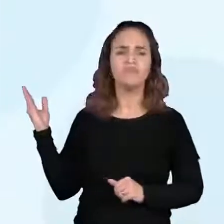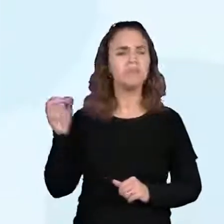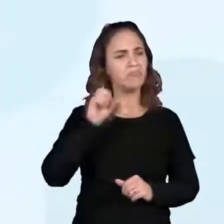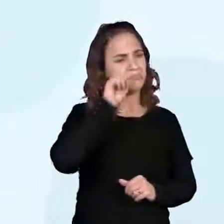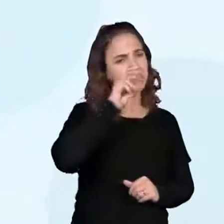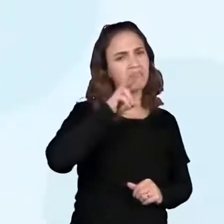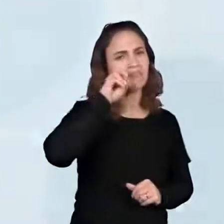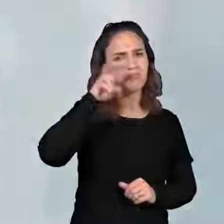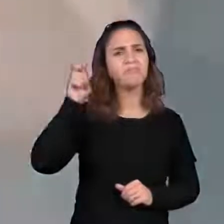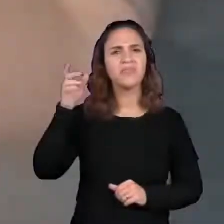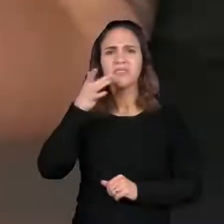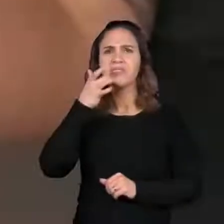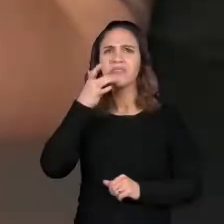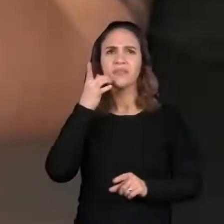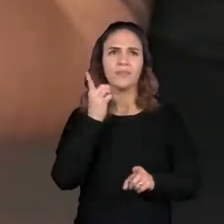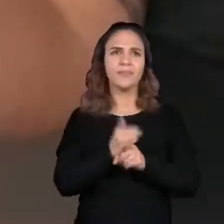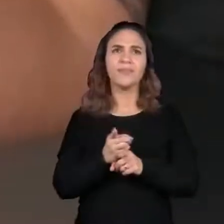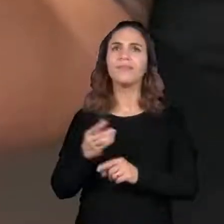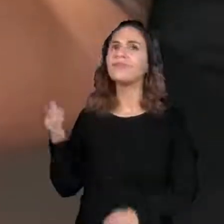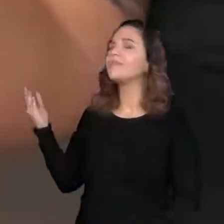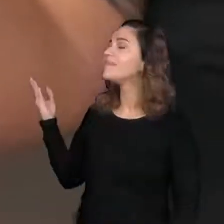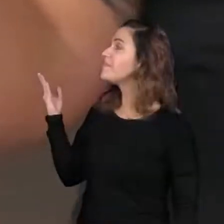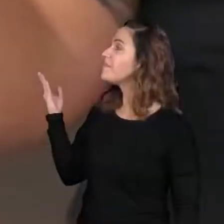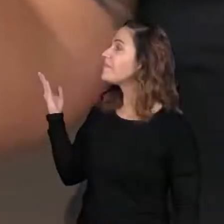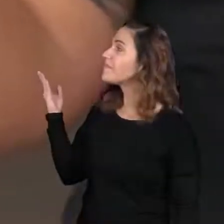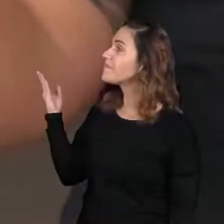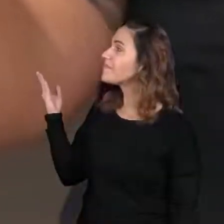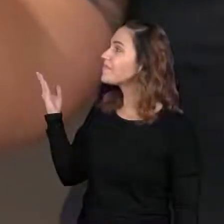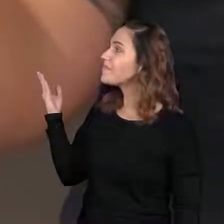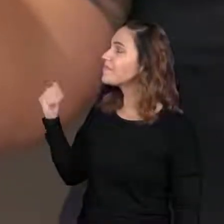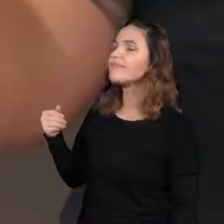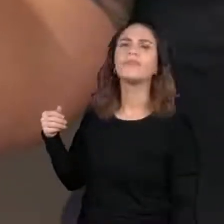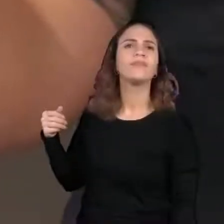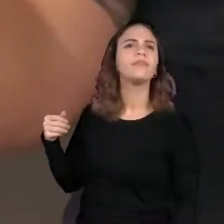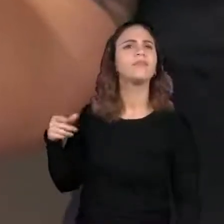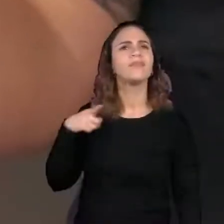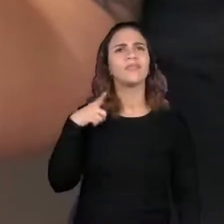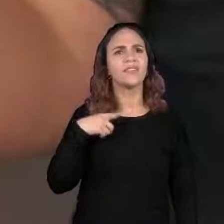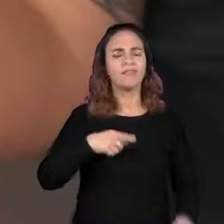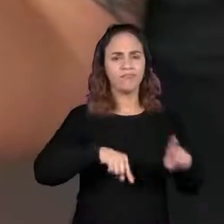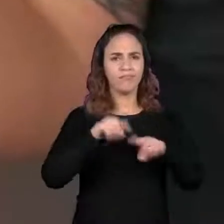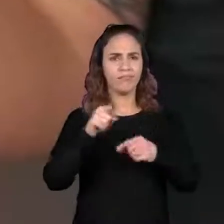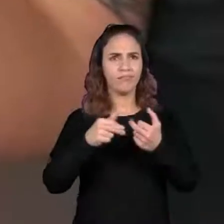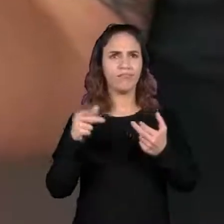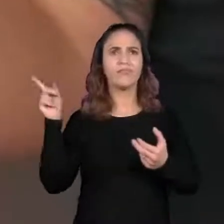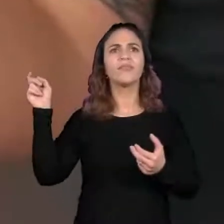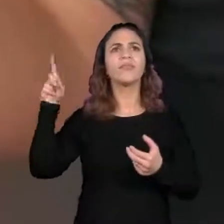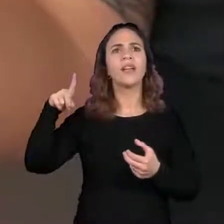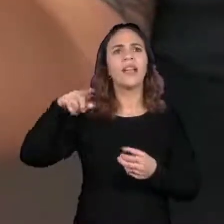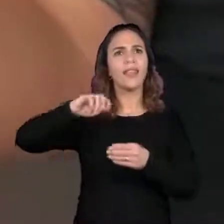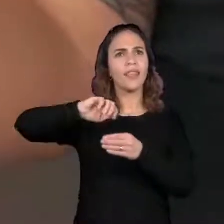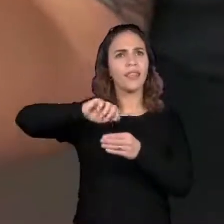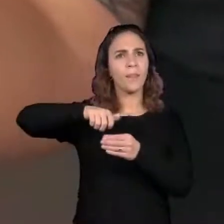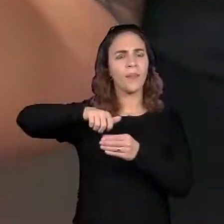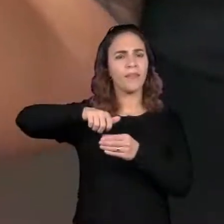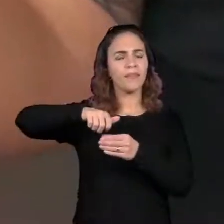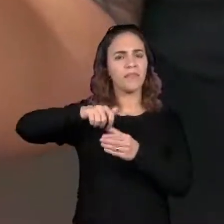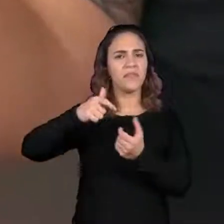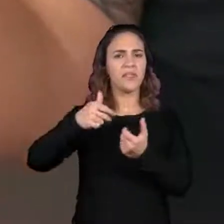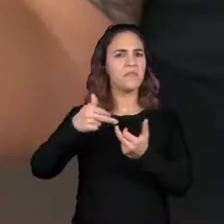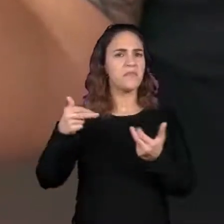geralmente temos aí em vários instrumentos. Esse daqui era uma tampinha de um